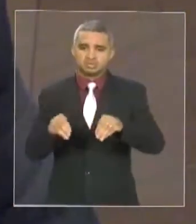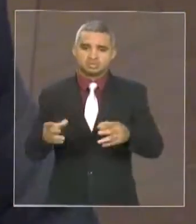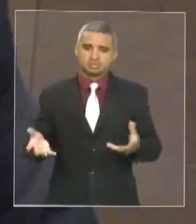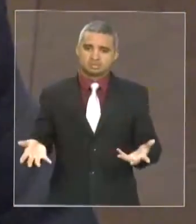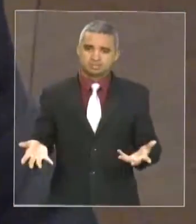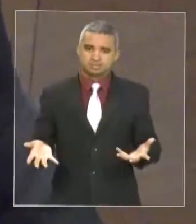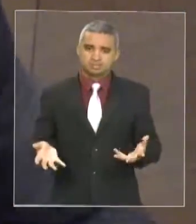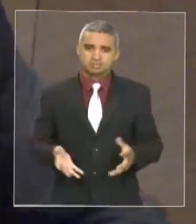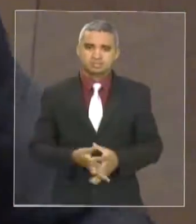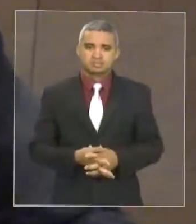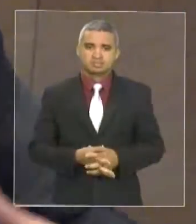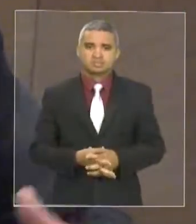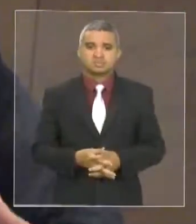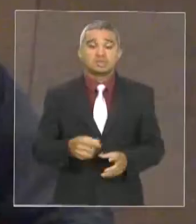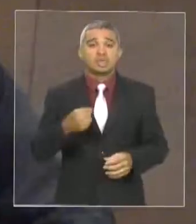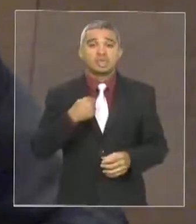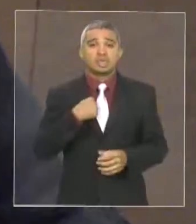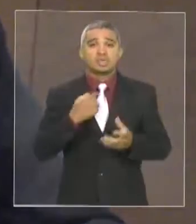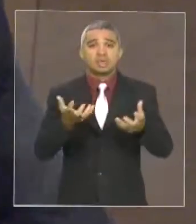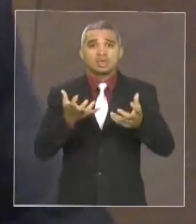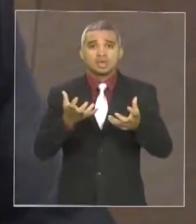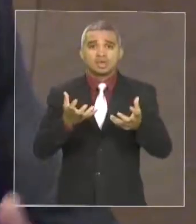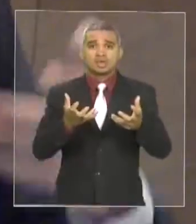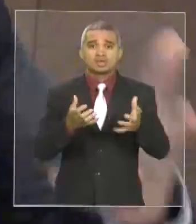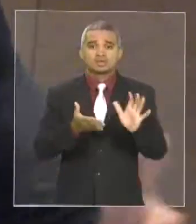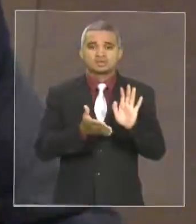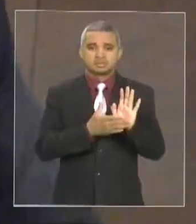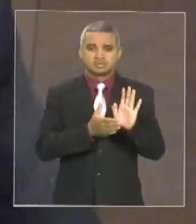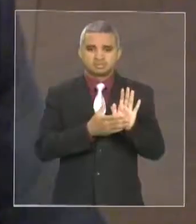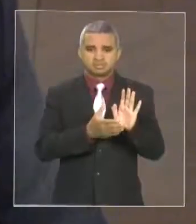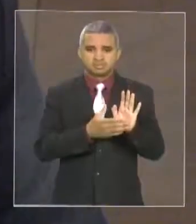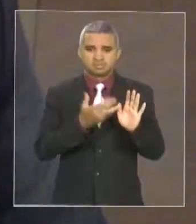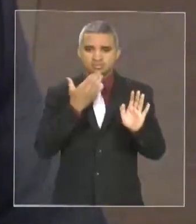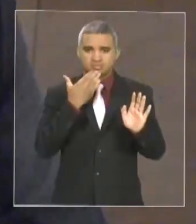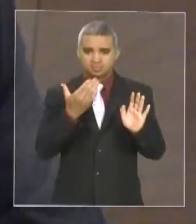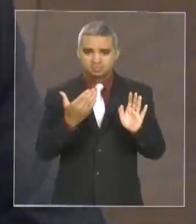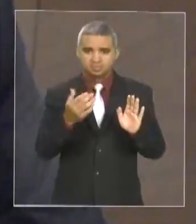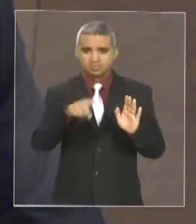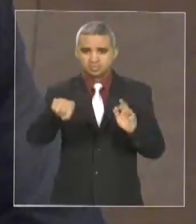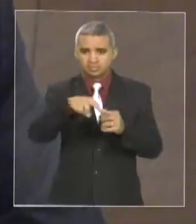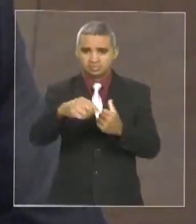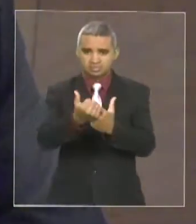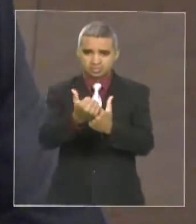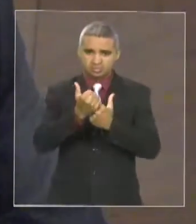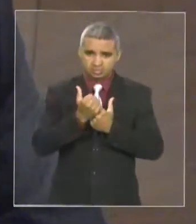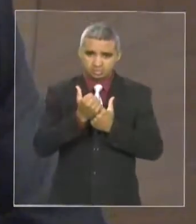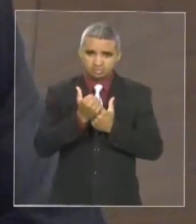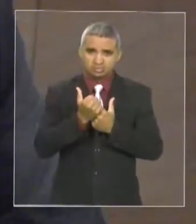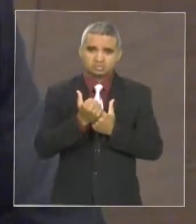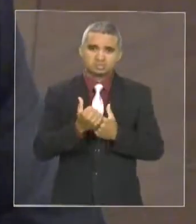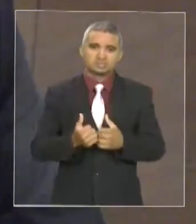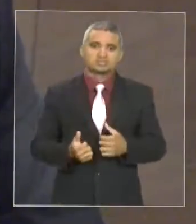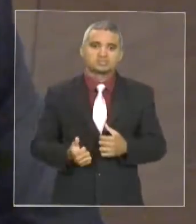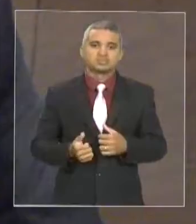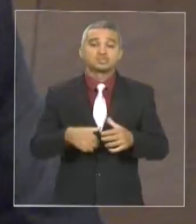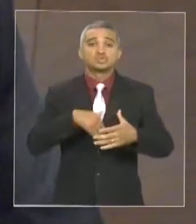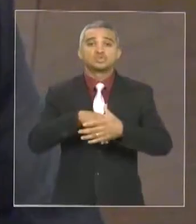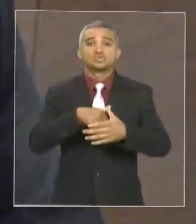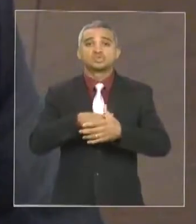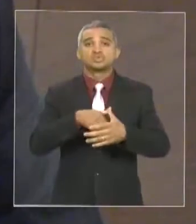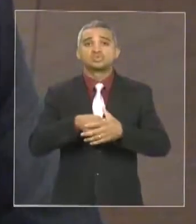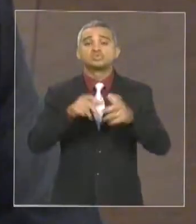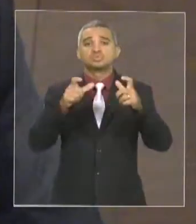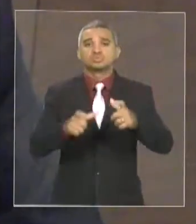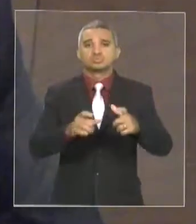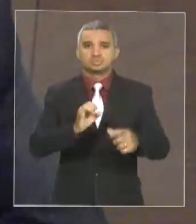Nacional CLD. E o que eu quero aqui, que peço o apoio de vossa excelência, que o jogo será decidido